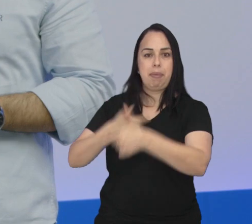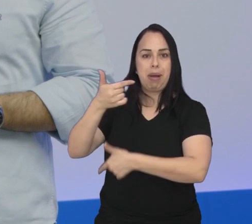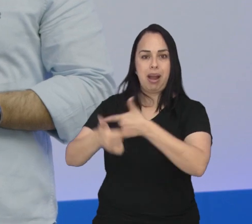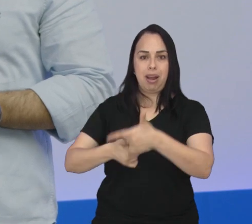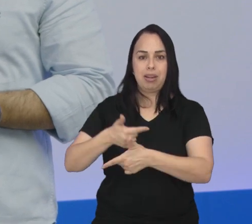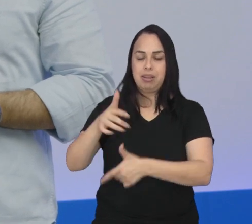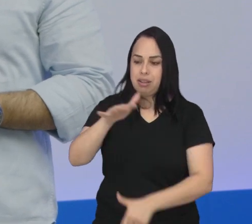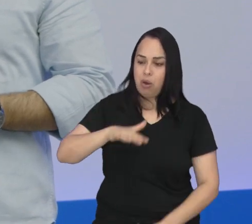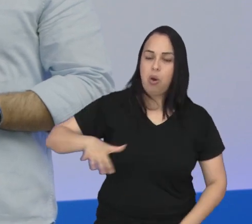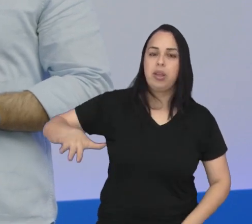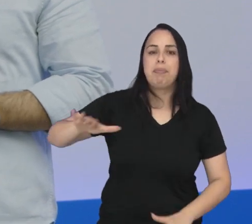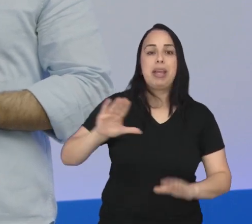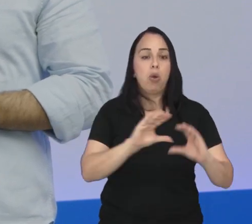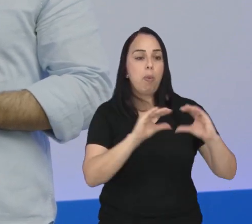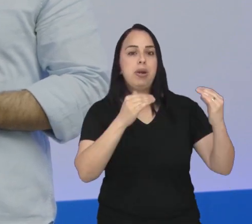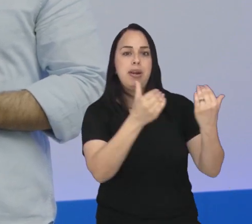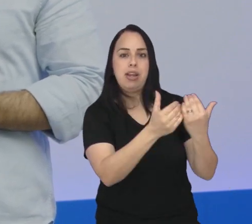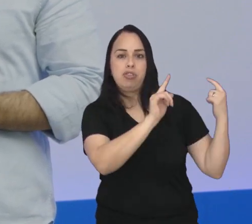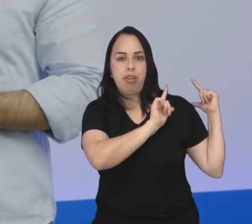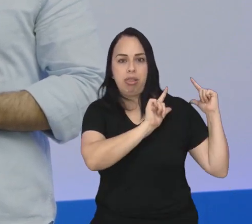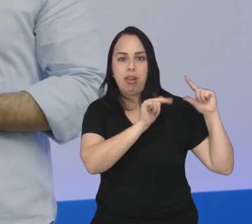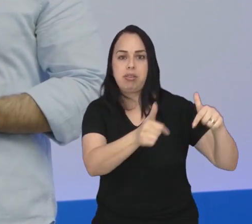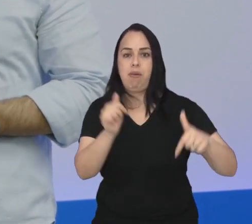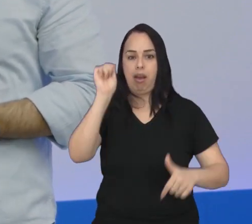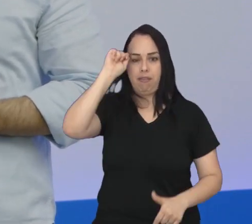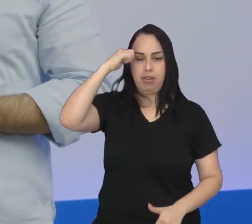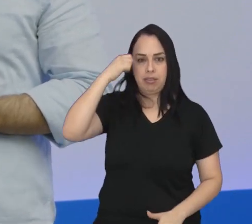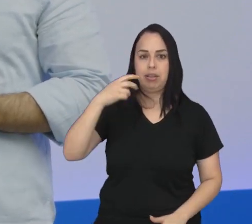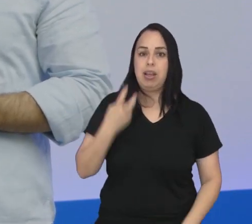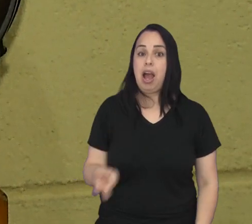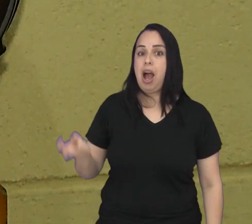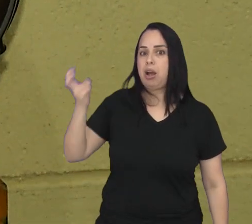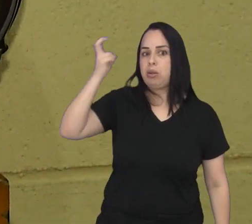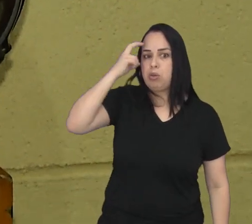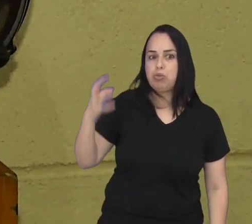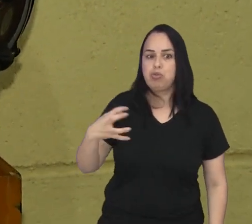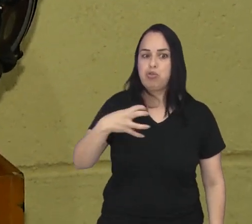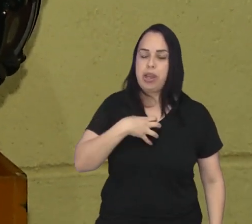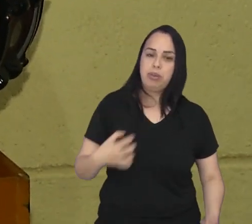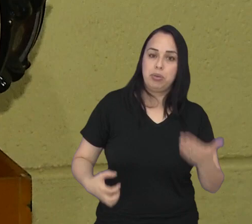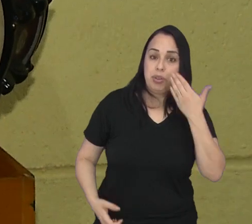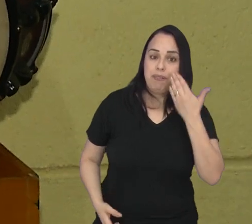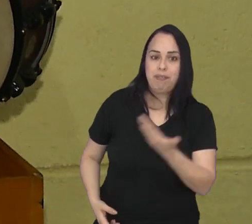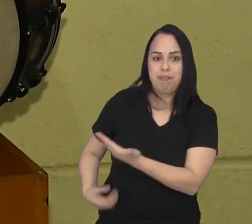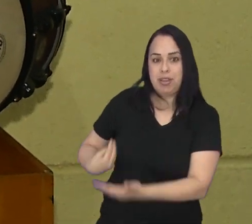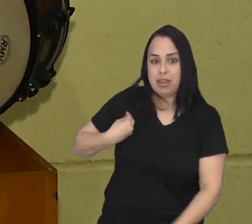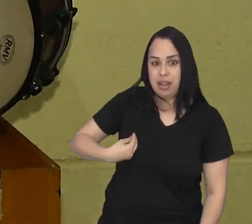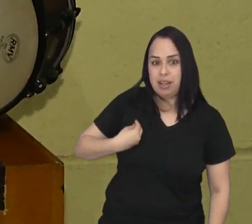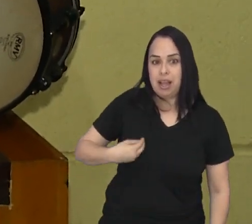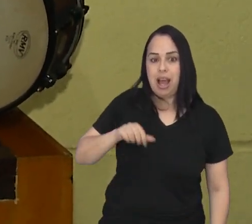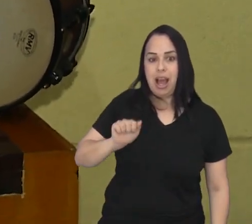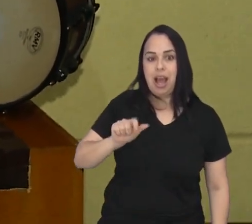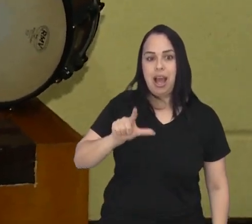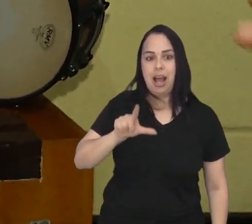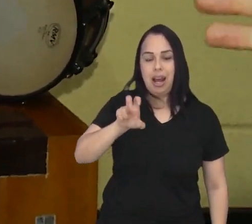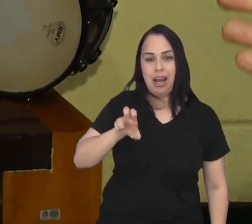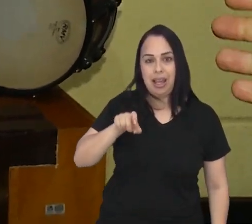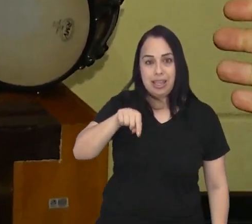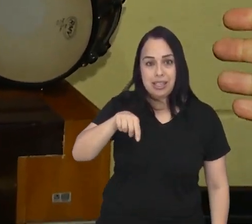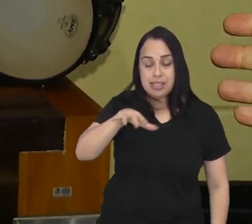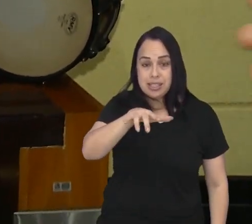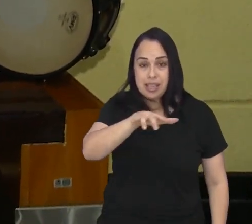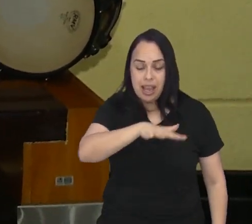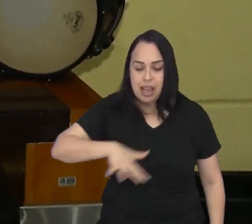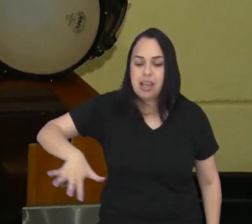negros e comunidades de matrizes africanas aqui no município. A cultura é um modo de vida para o Alex e foi nessa